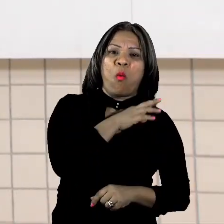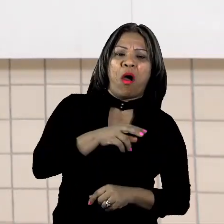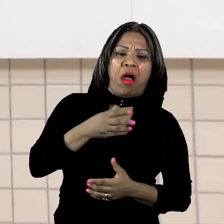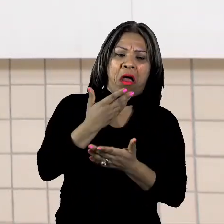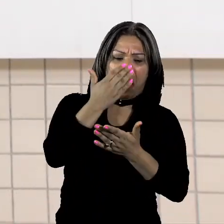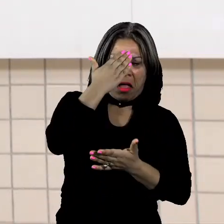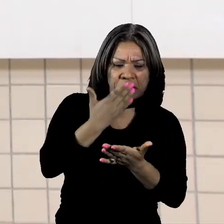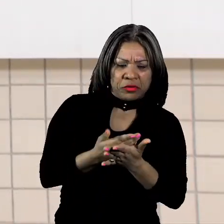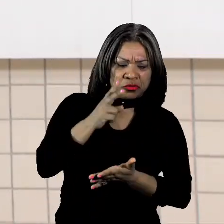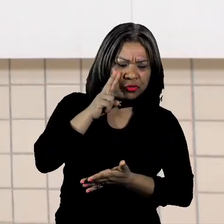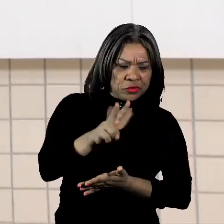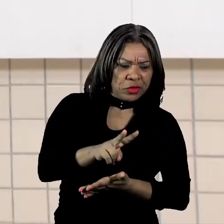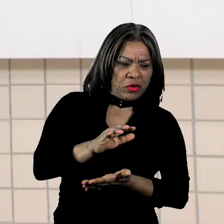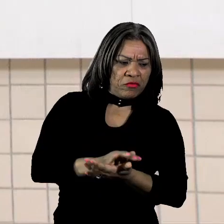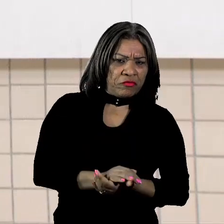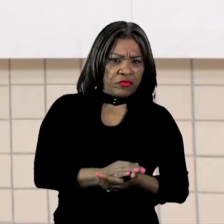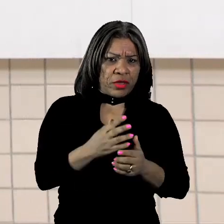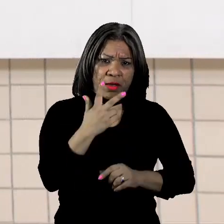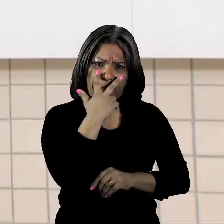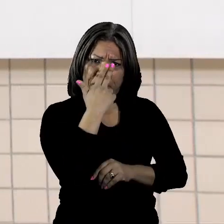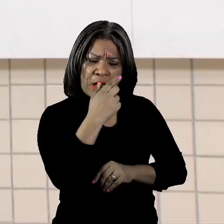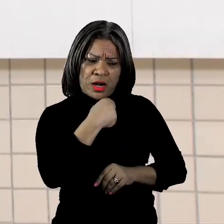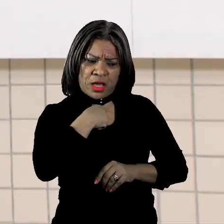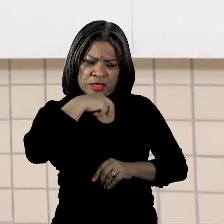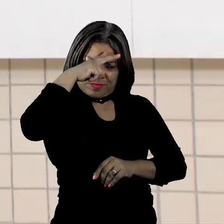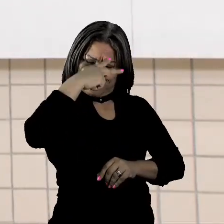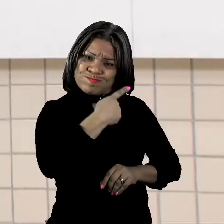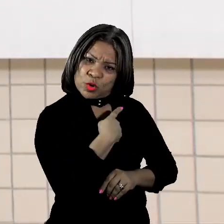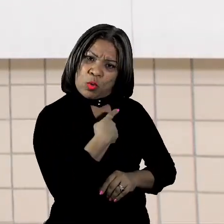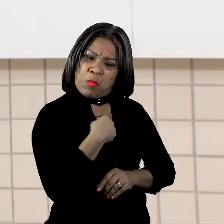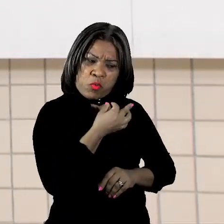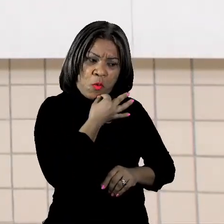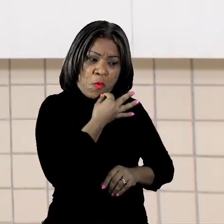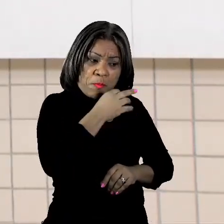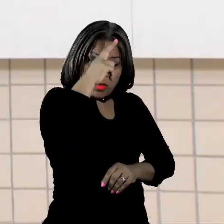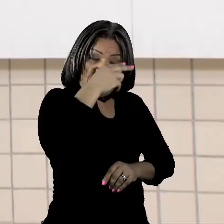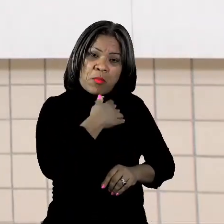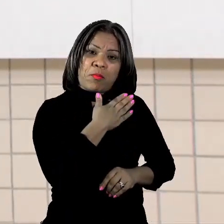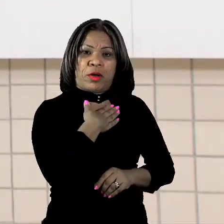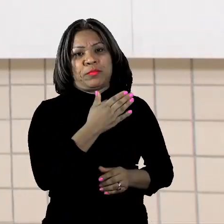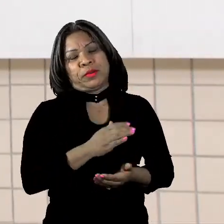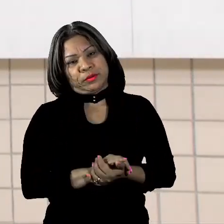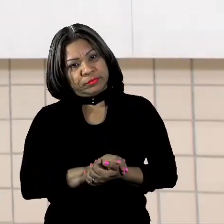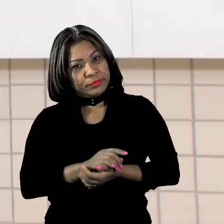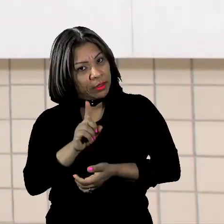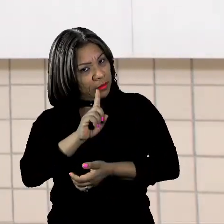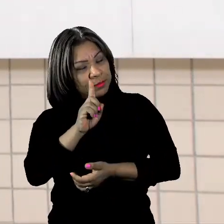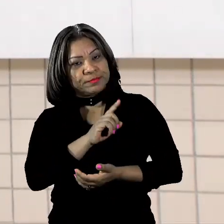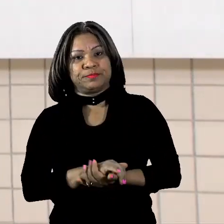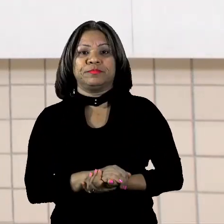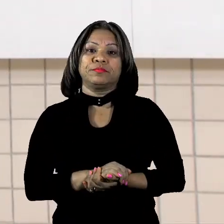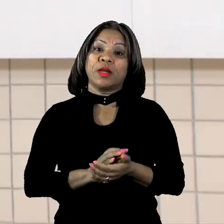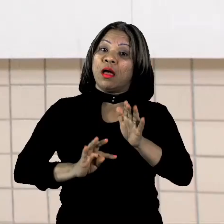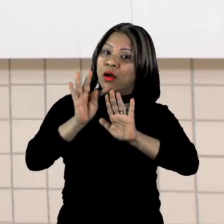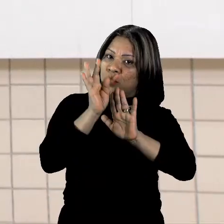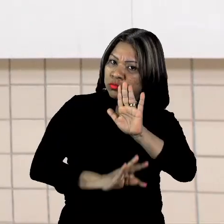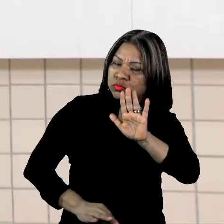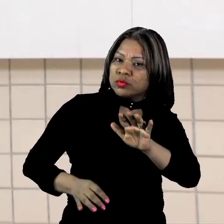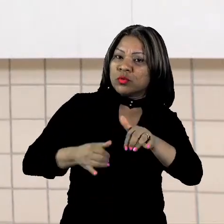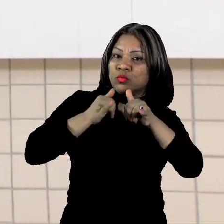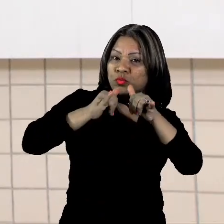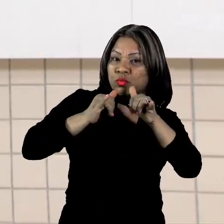de personalidade. É uma opinião do cientista, não. O texto de divulgação